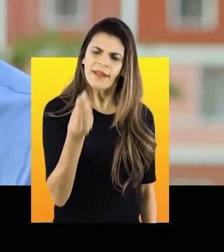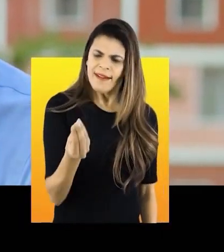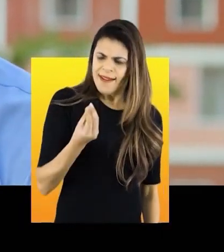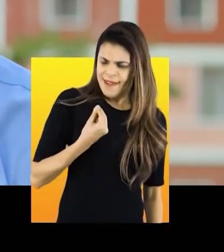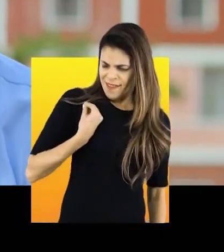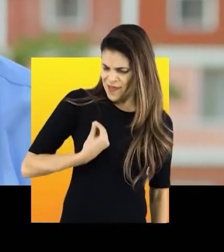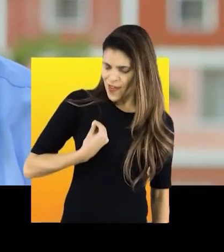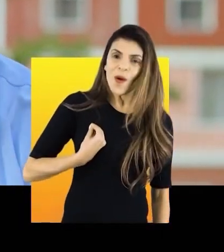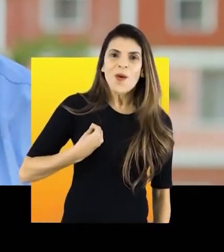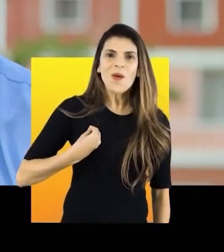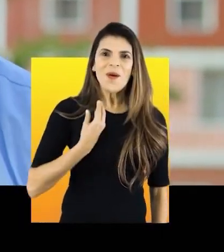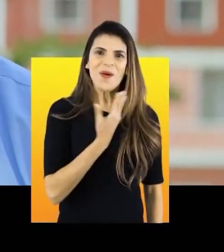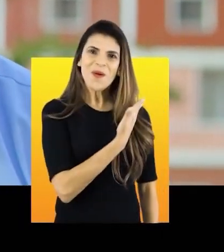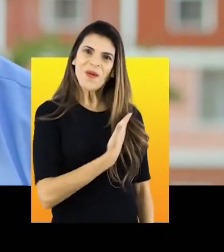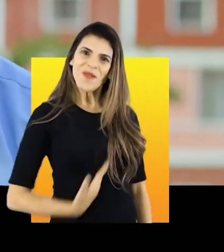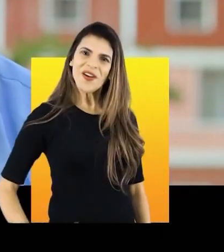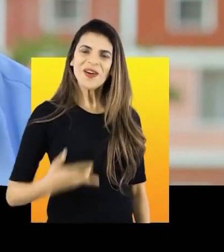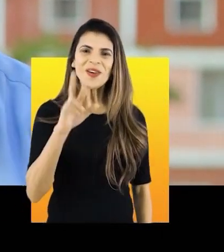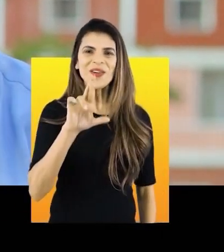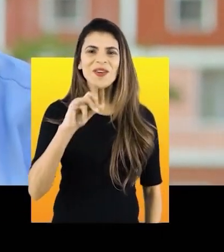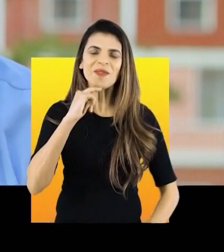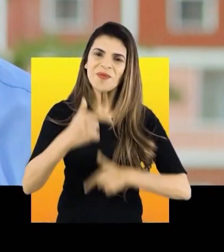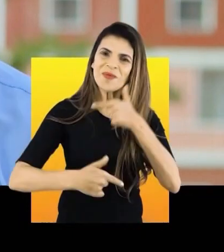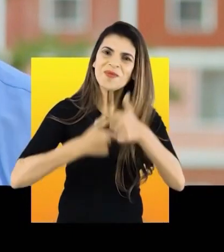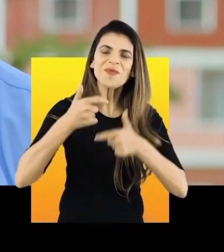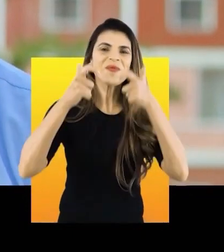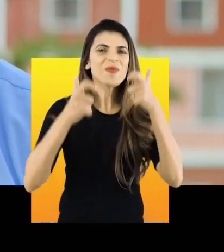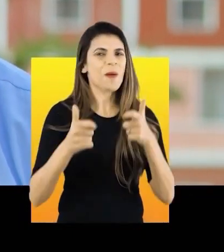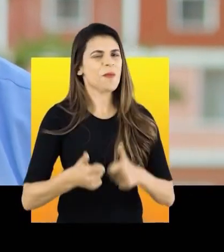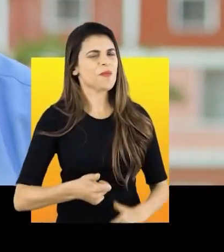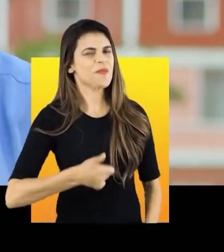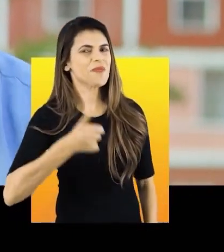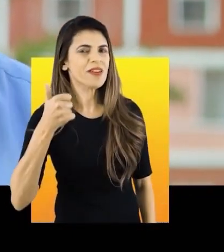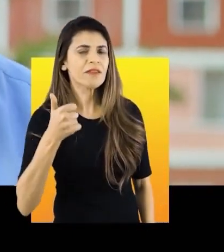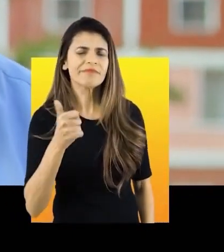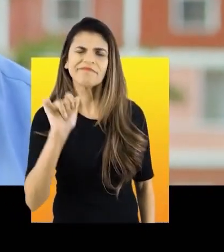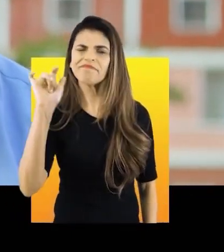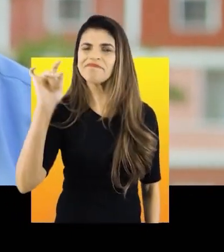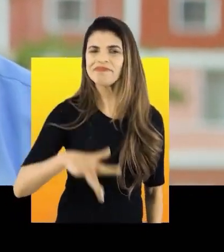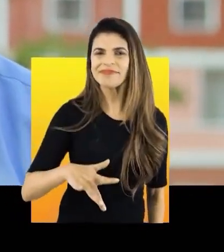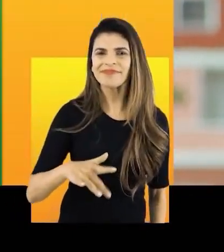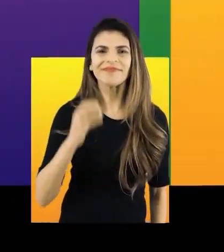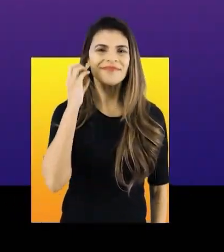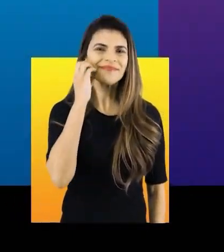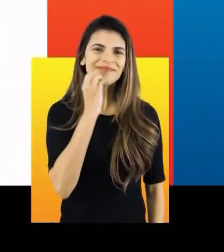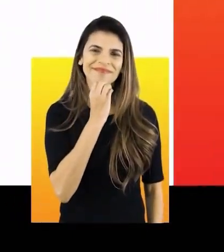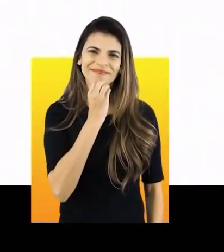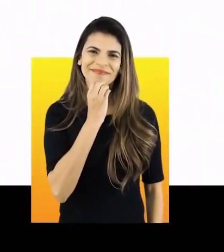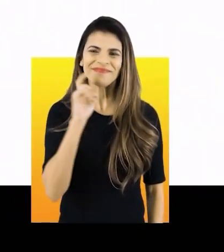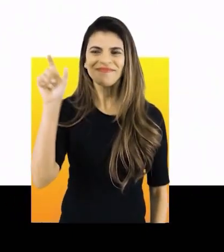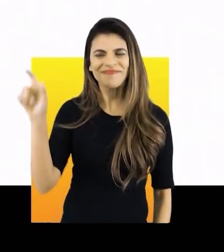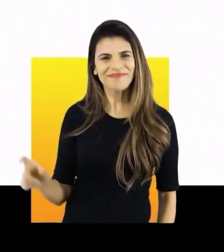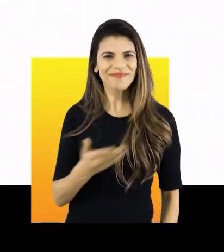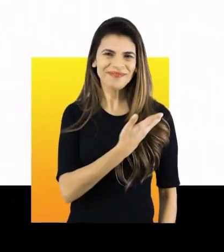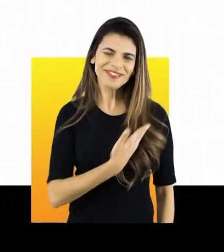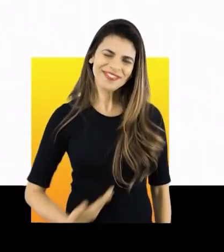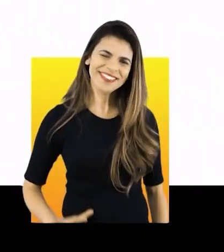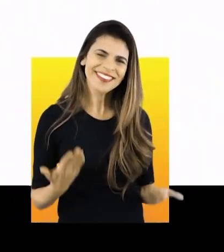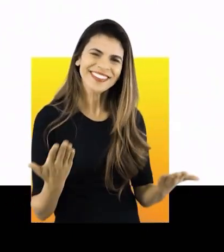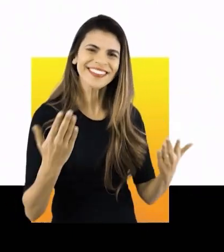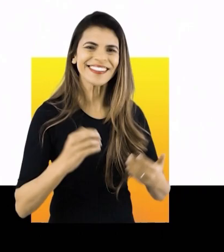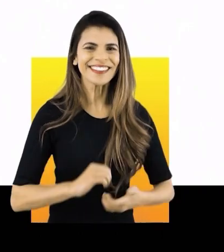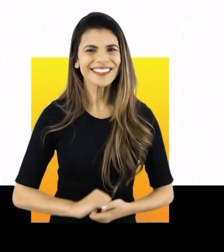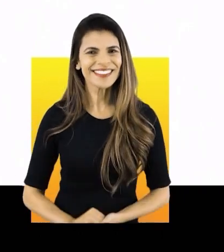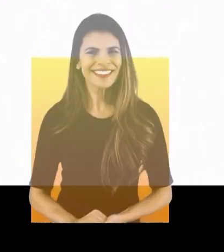vida me deu de fazer o Rio de Janeiro um lugar melhor para todos nós é simples assim Cláudio Castro